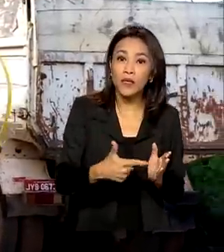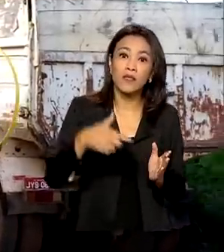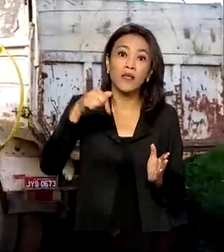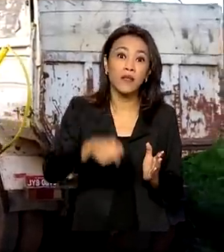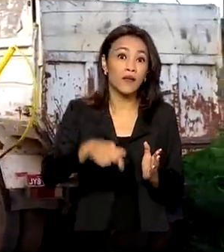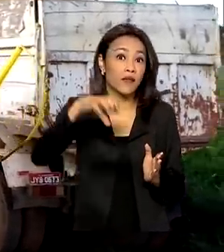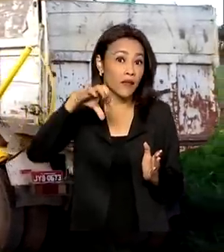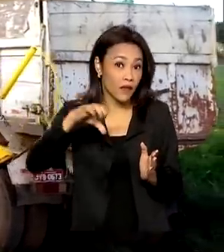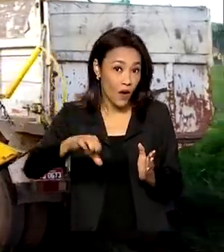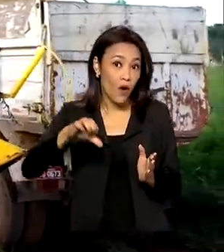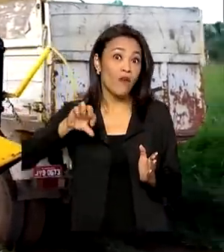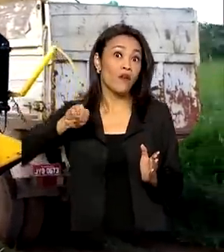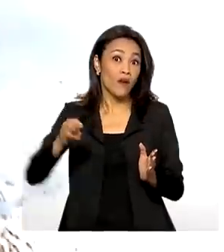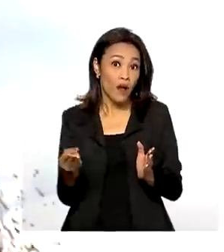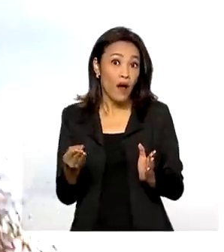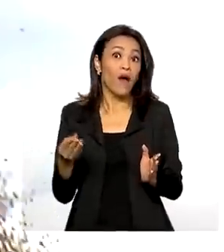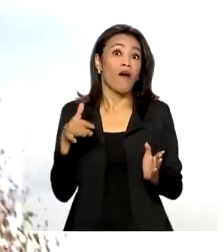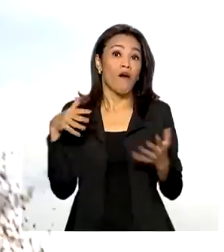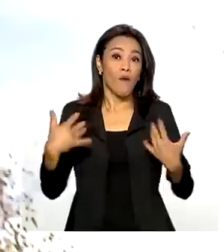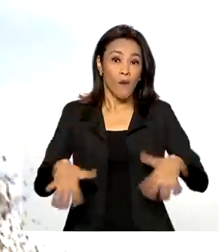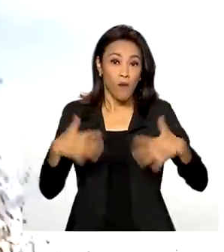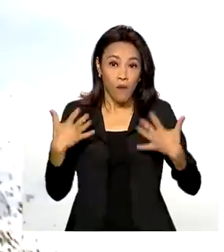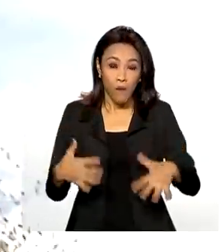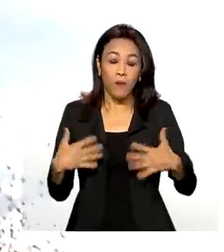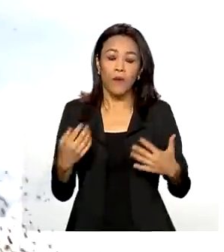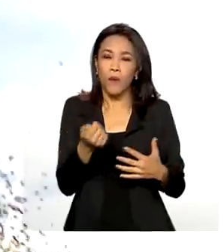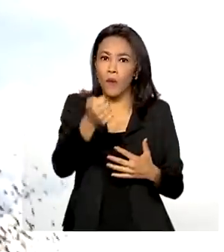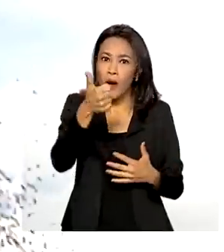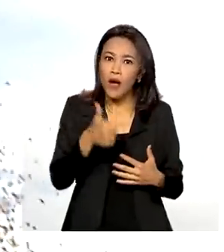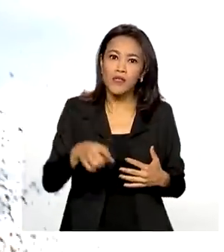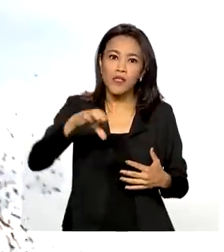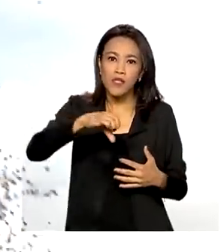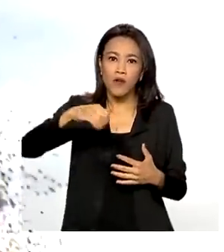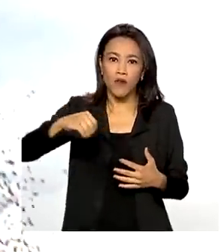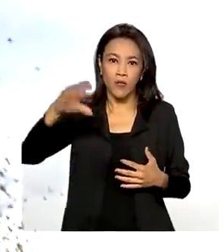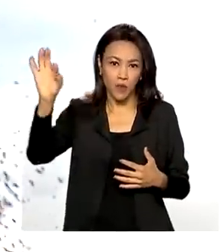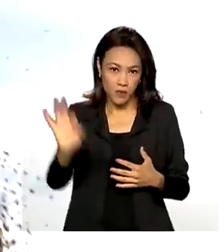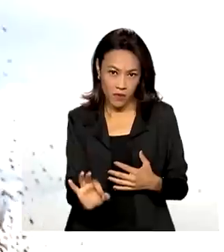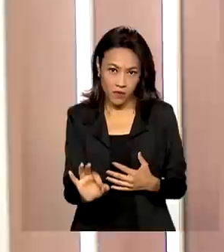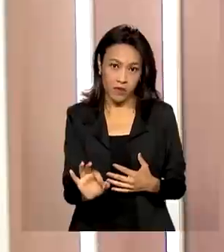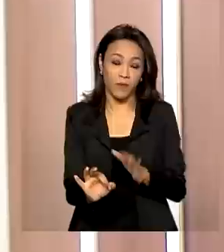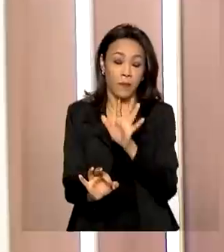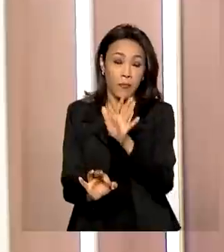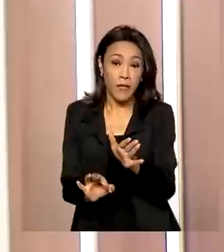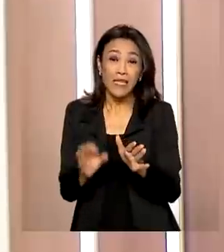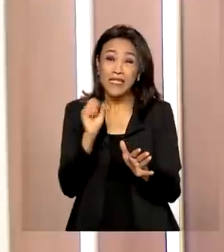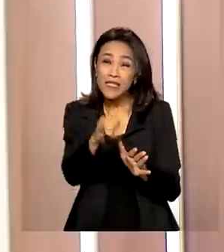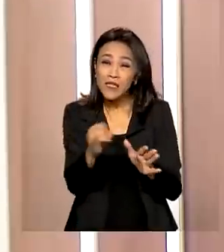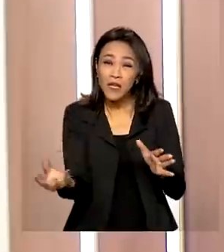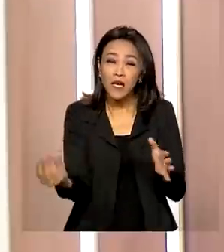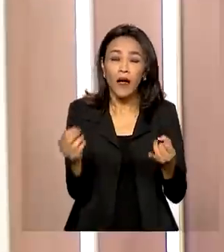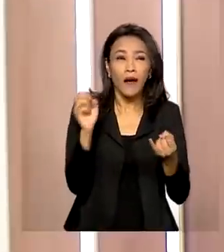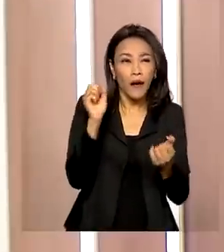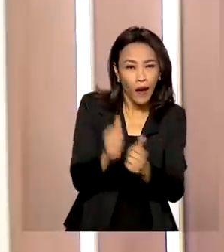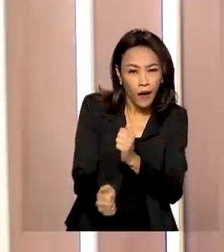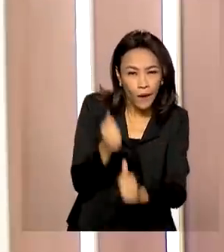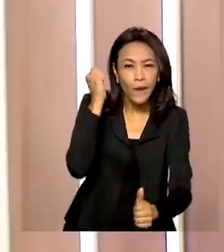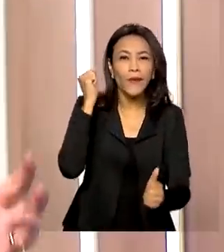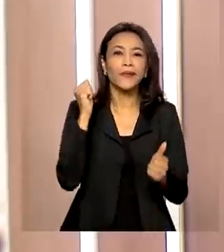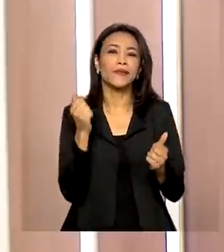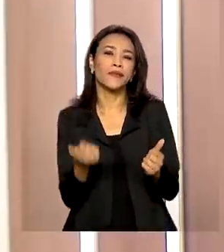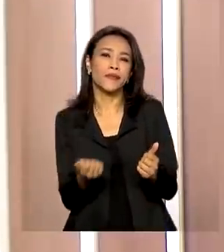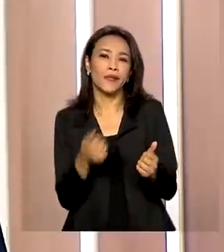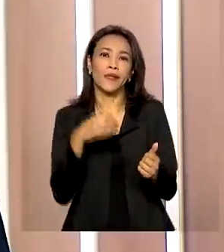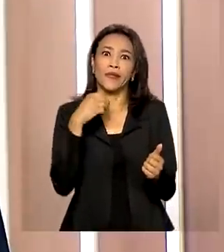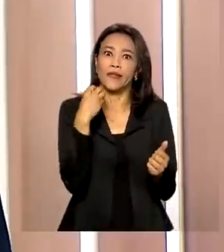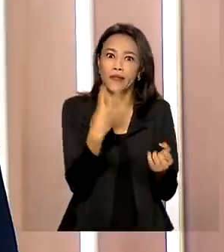toneladas dessa nova previsão, ou seja, quase 90%. Se incluirmos o arroz, aí chegaremos com